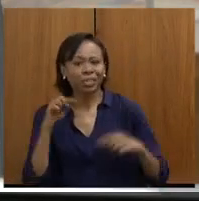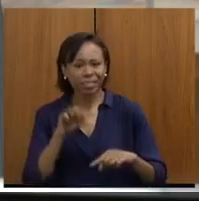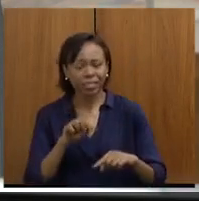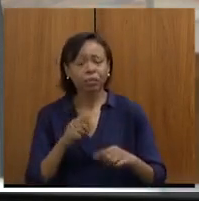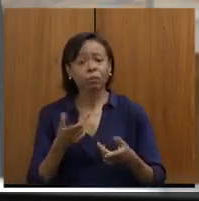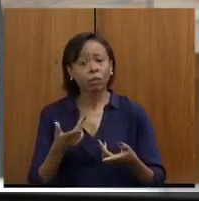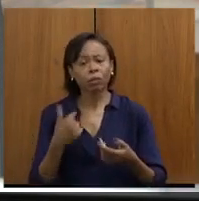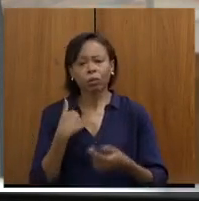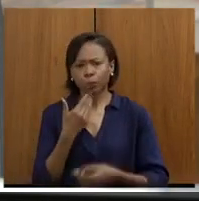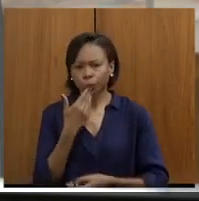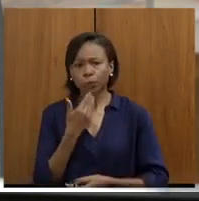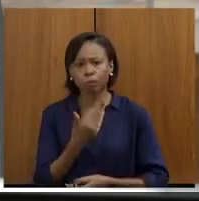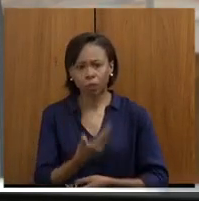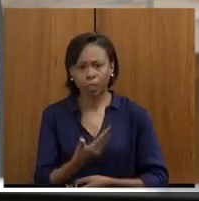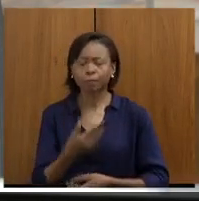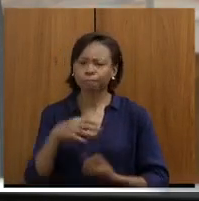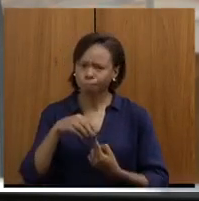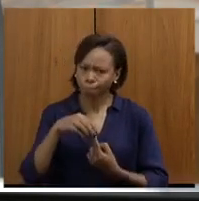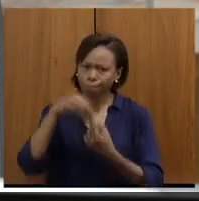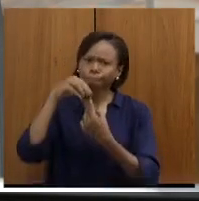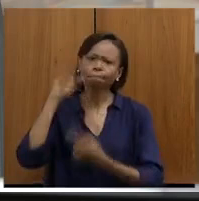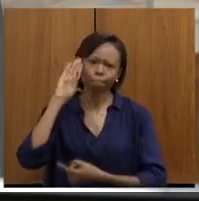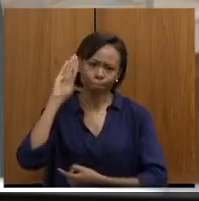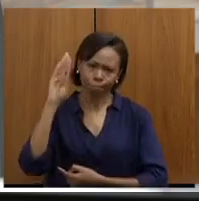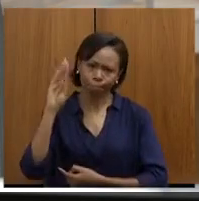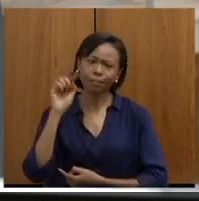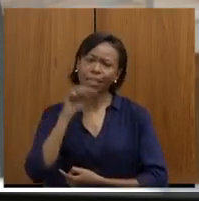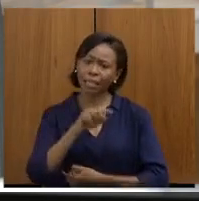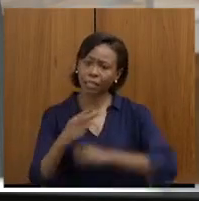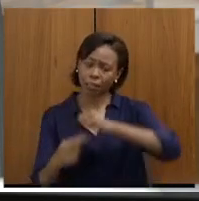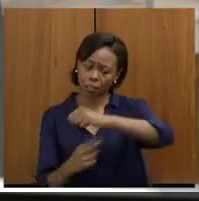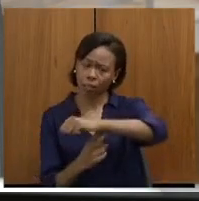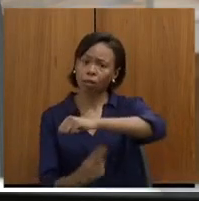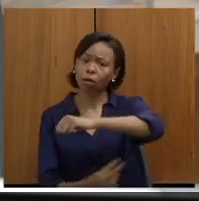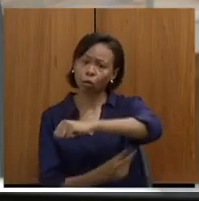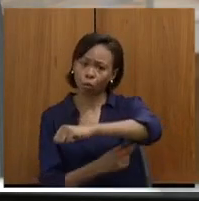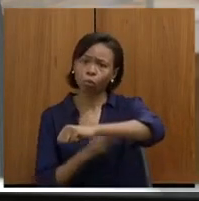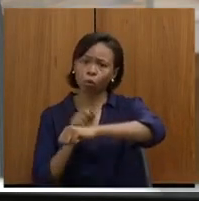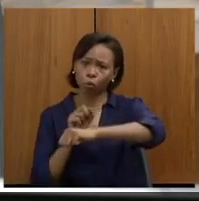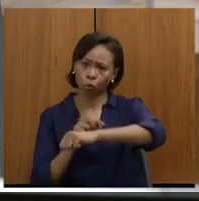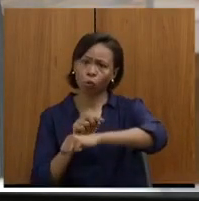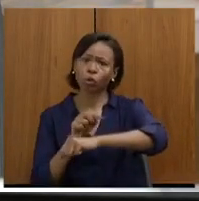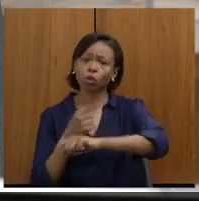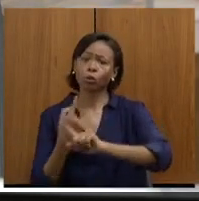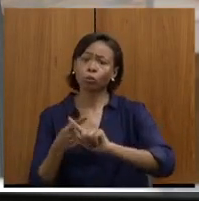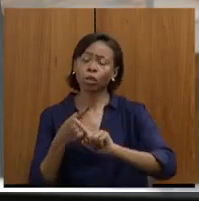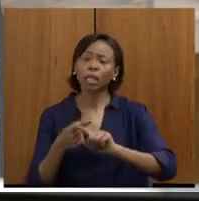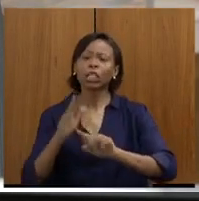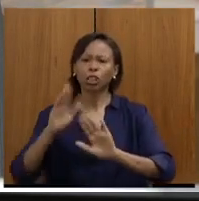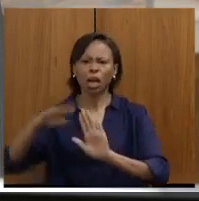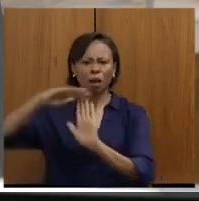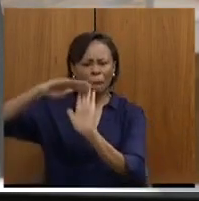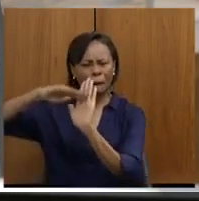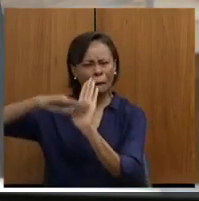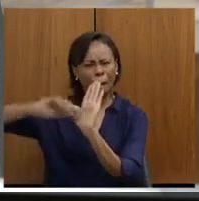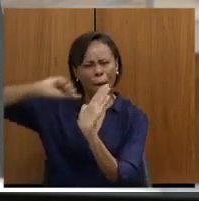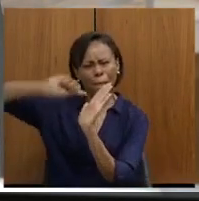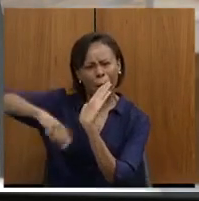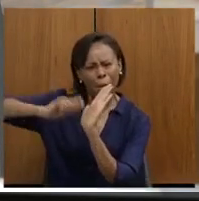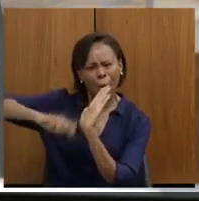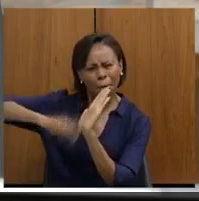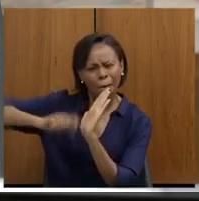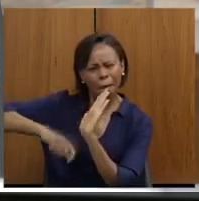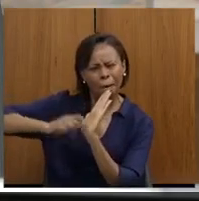solicitando como prioridade essa ponte que tem uma baixa assinada de mais de 5 mil